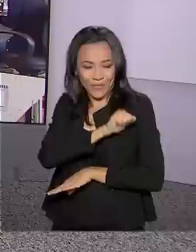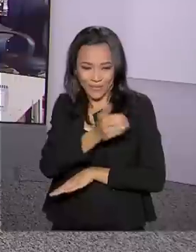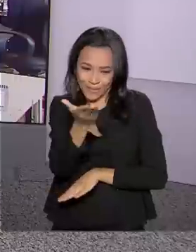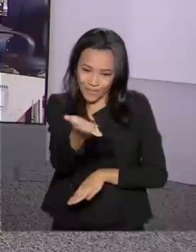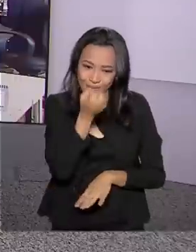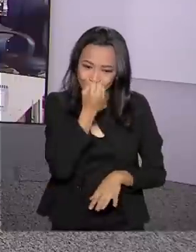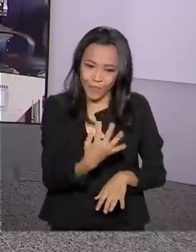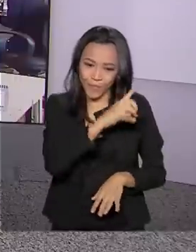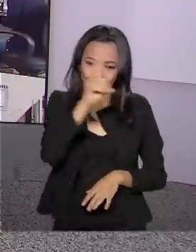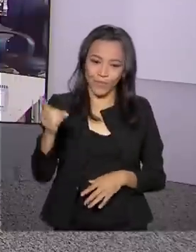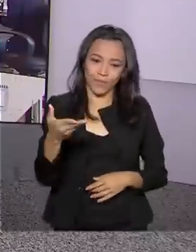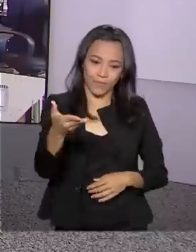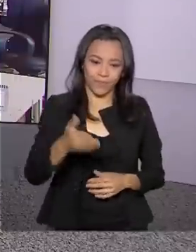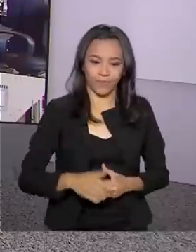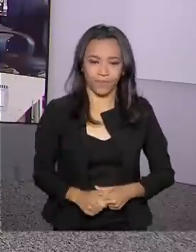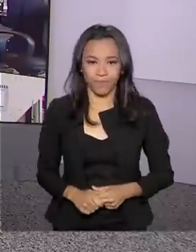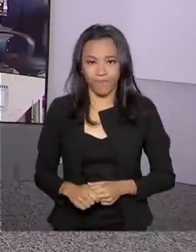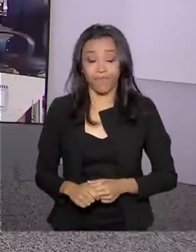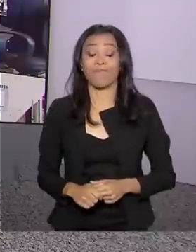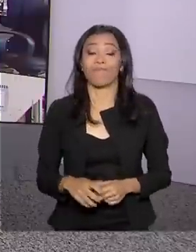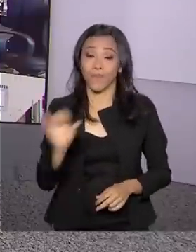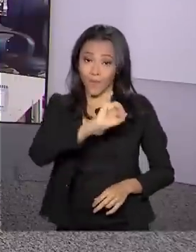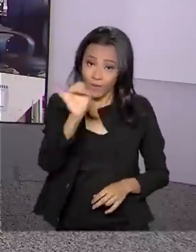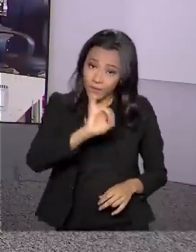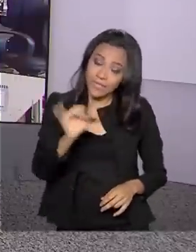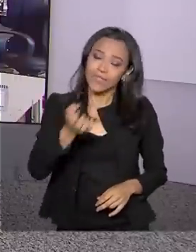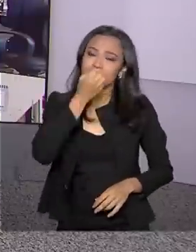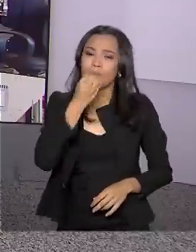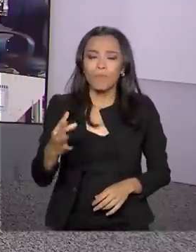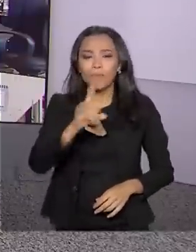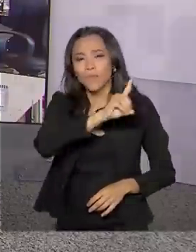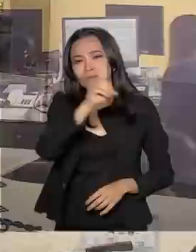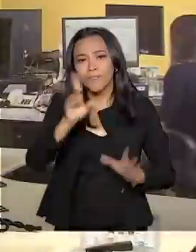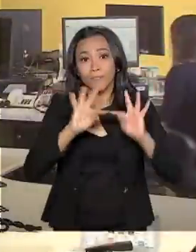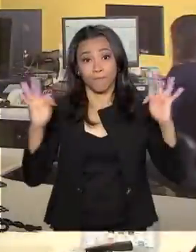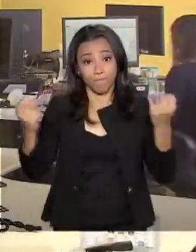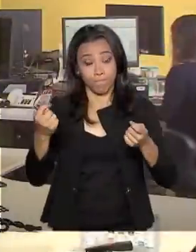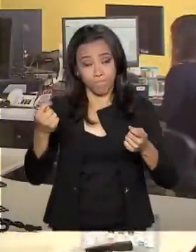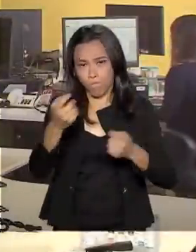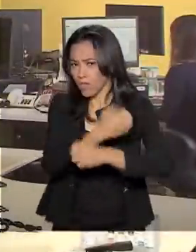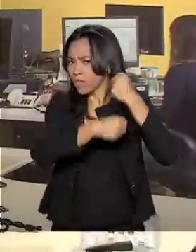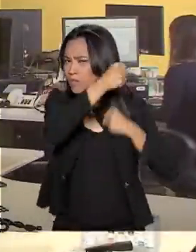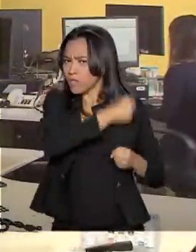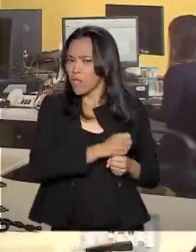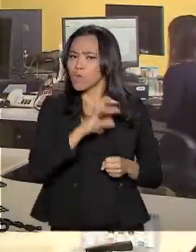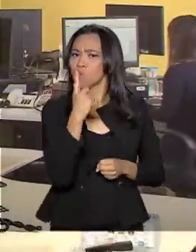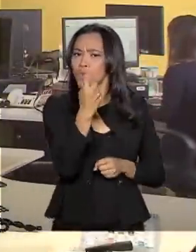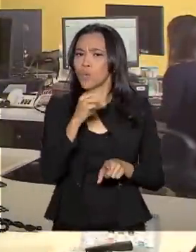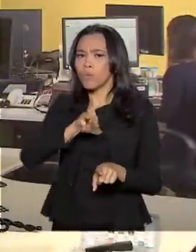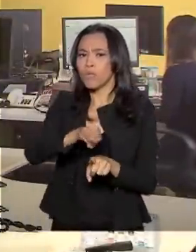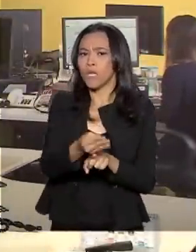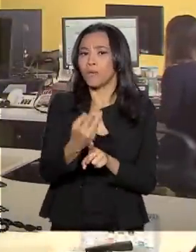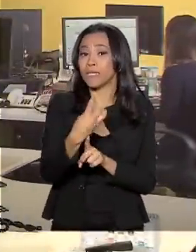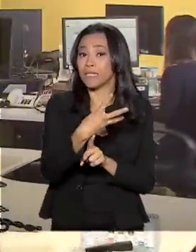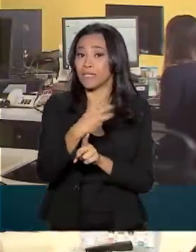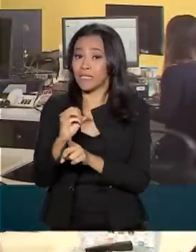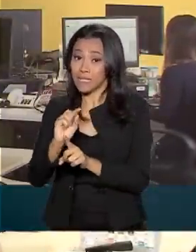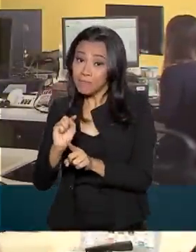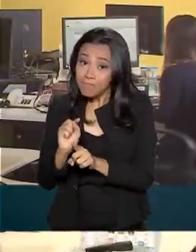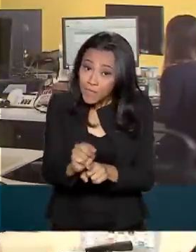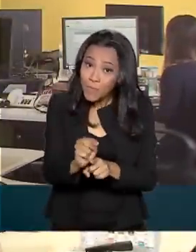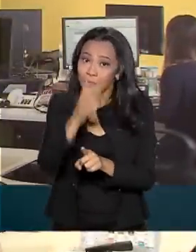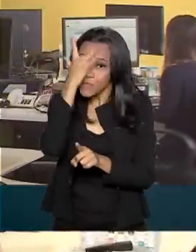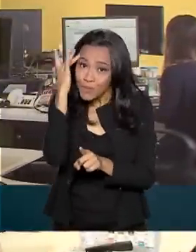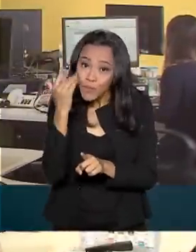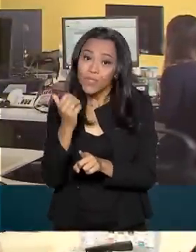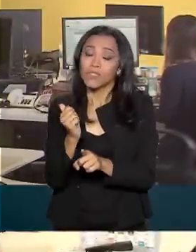Marcelo. Oi, Mara, bom dia para você, bom dia a todos. No ano passado, 1 milhão e 300 mil turistas internacionais